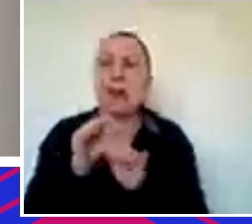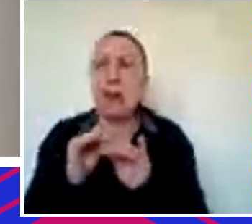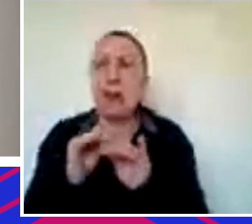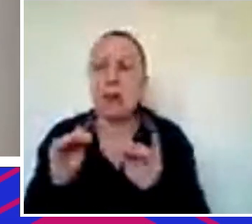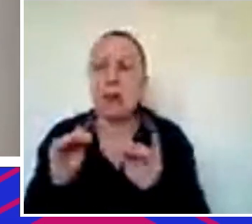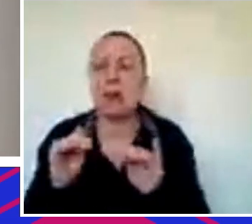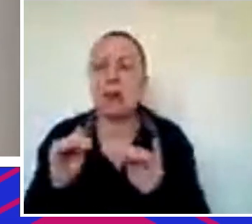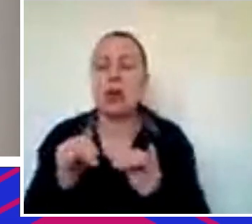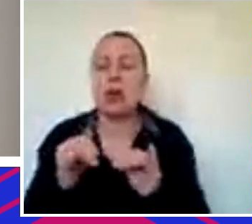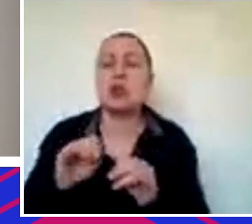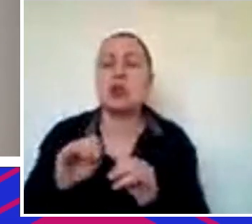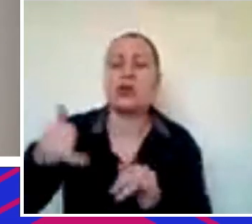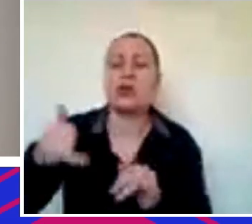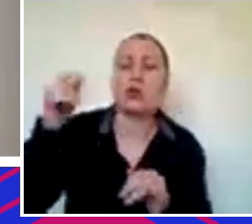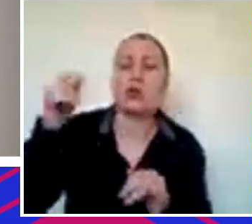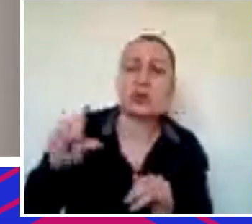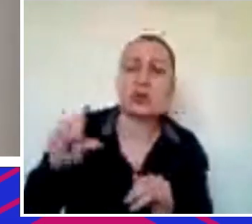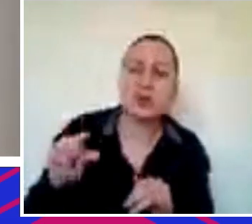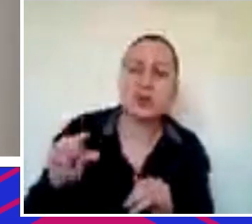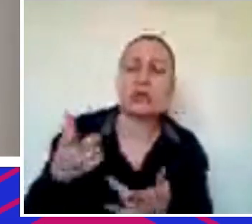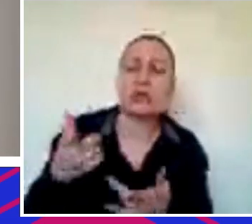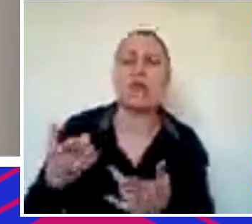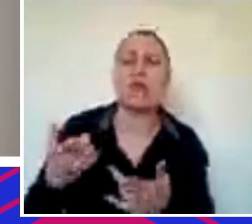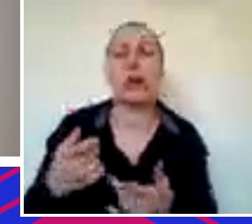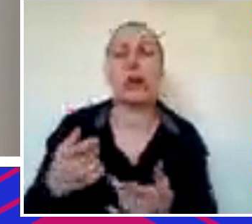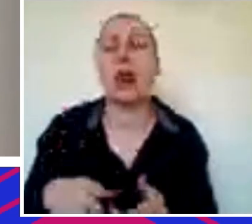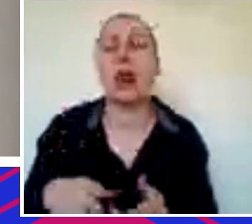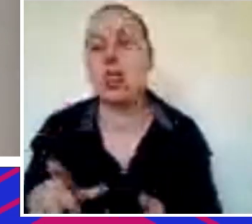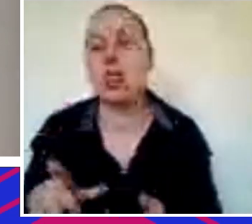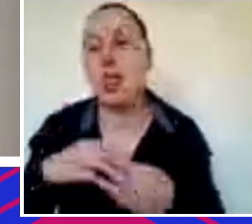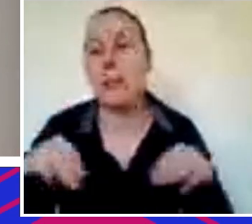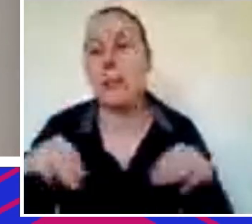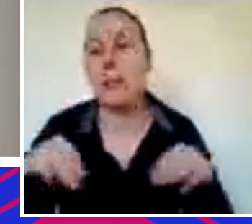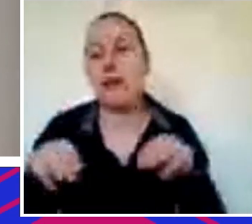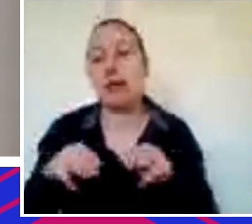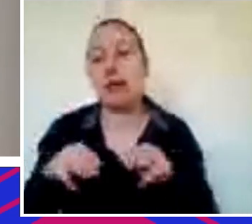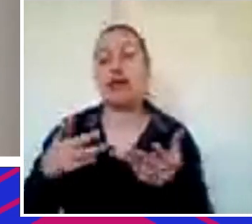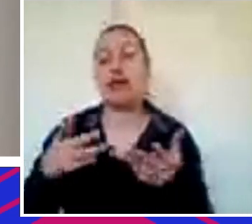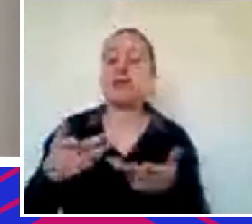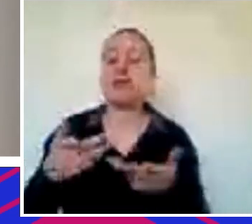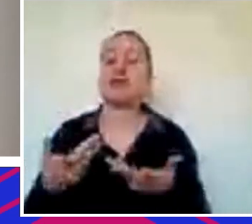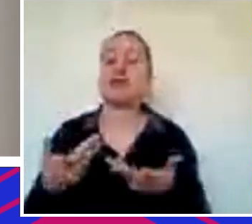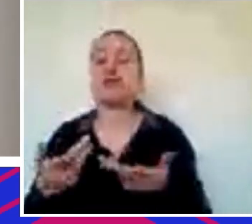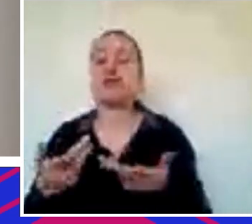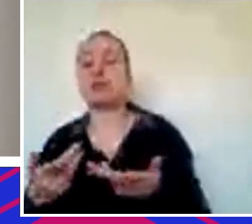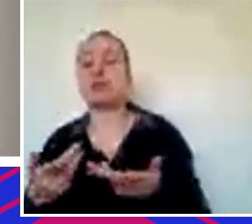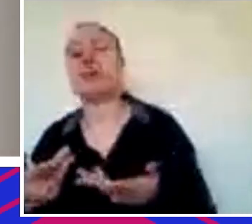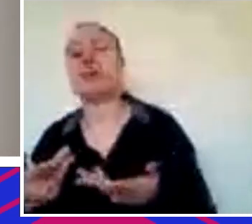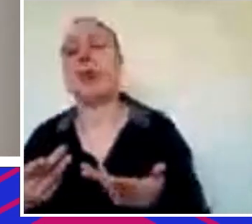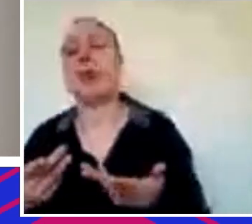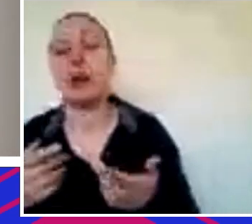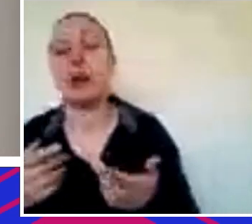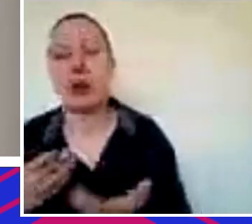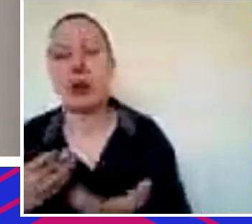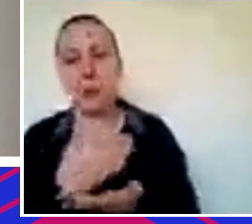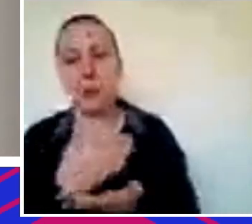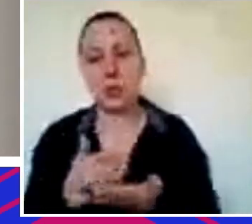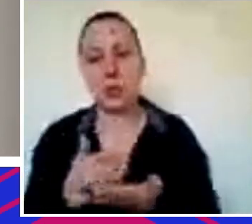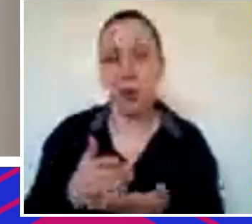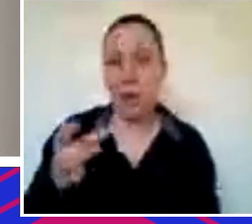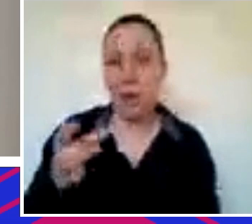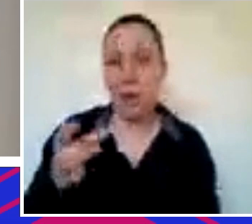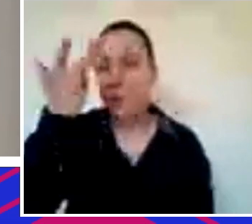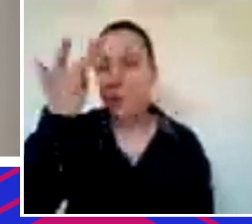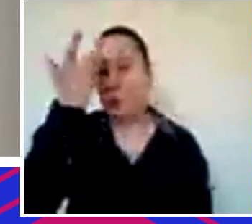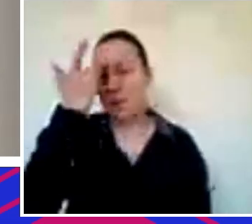também o mercado de venture capital aí, com grandes fundos aí, que nem a Redpoint, começando a crescer, o mercado começou a se amadurecer